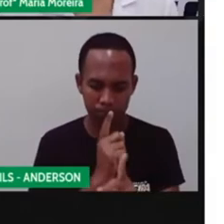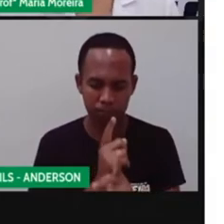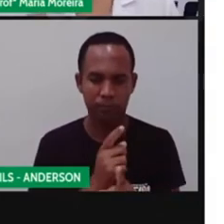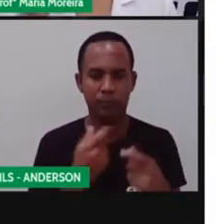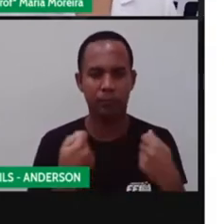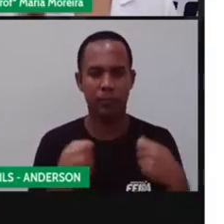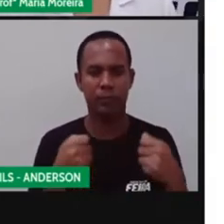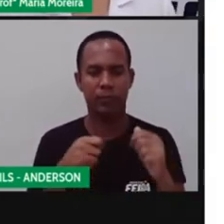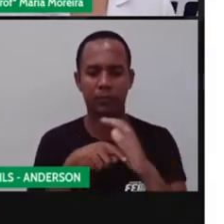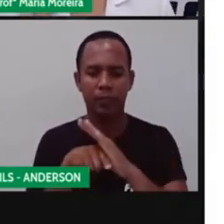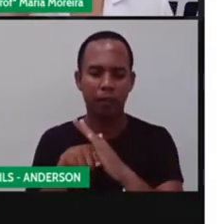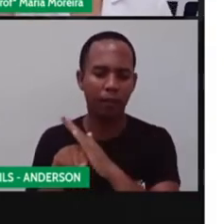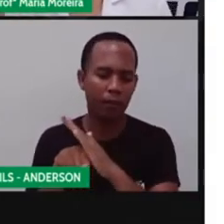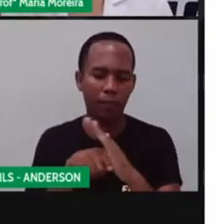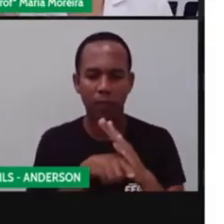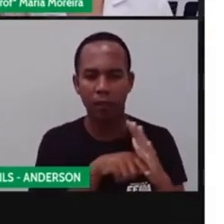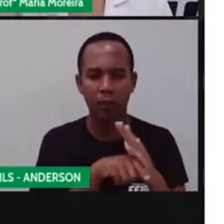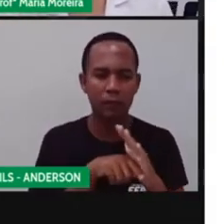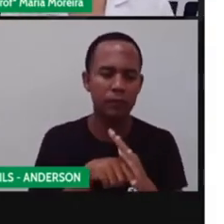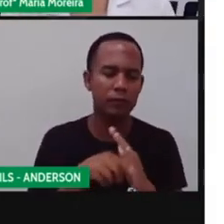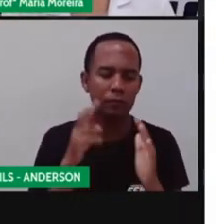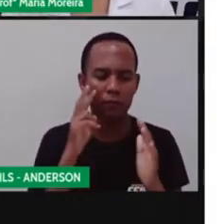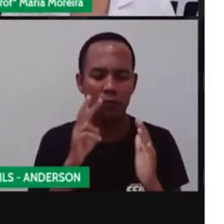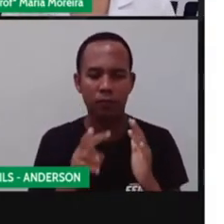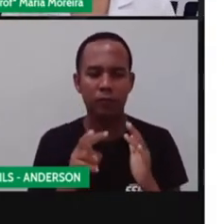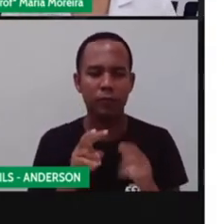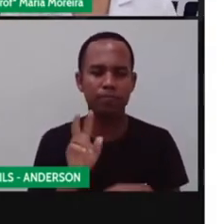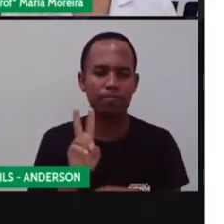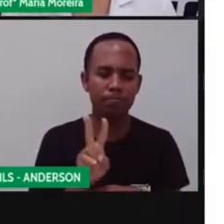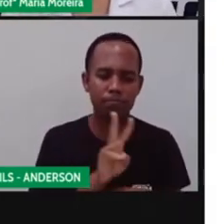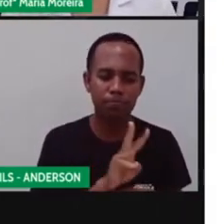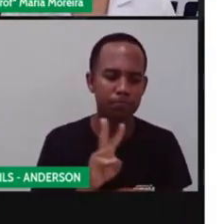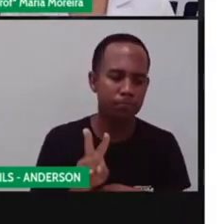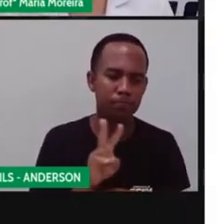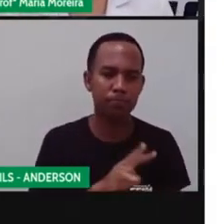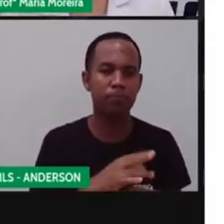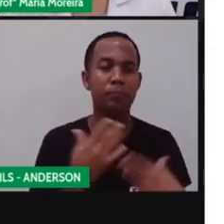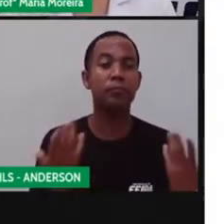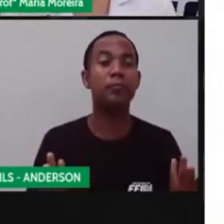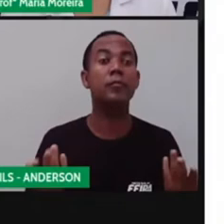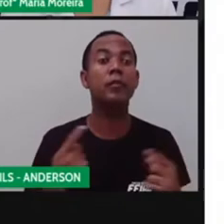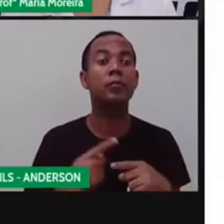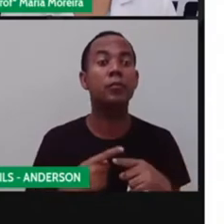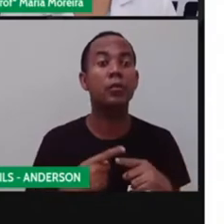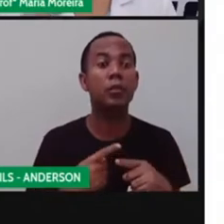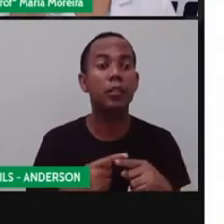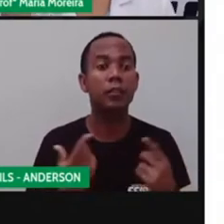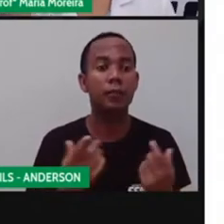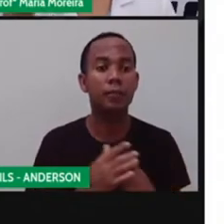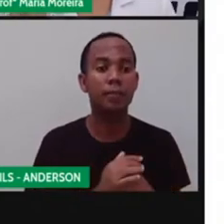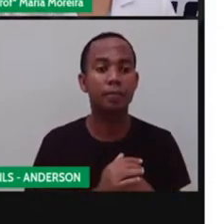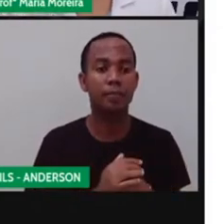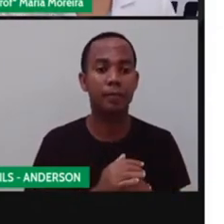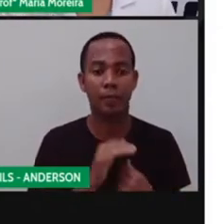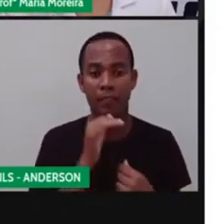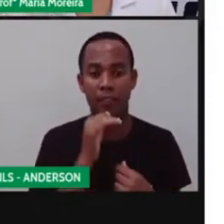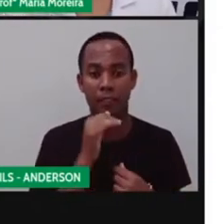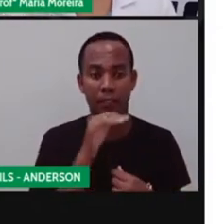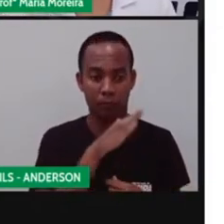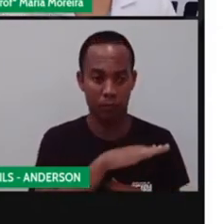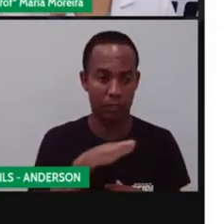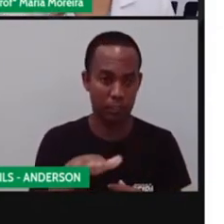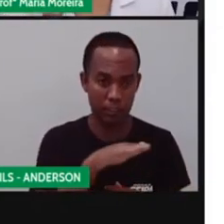Passar por uma, uma espécie de fiscalização. Por quê? Porque se considera vocês,